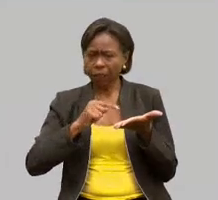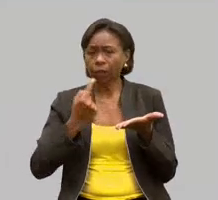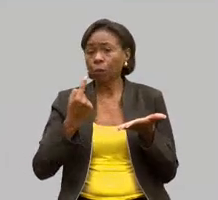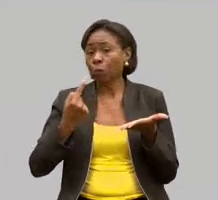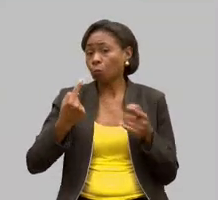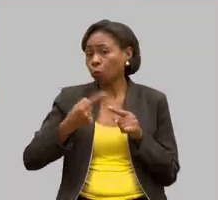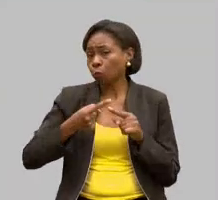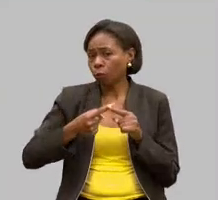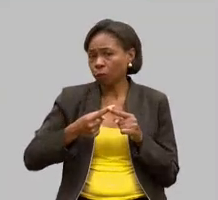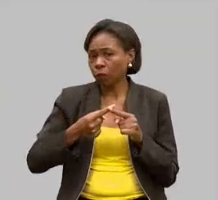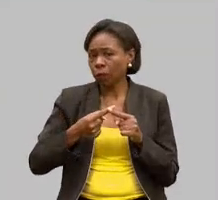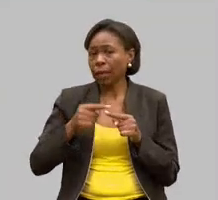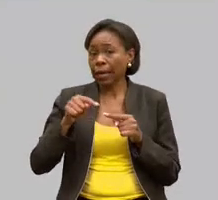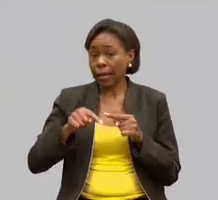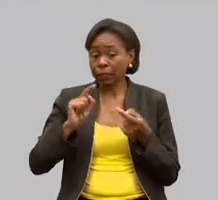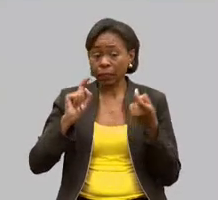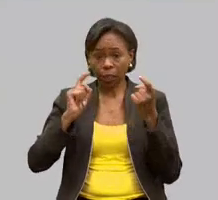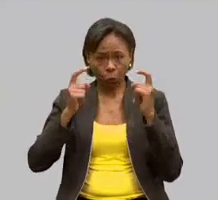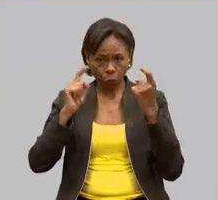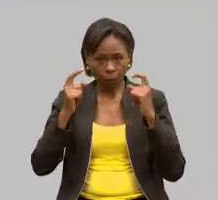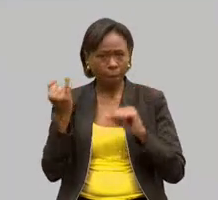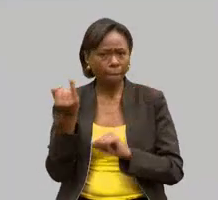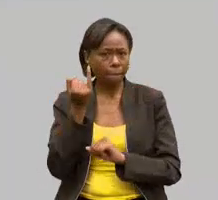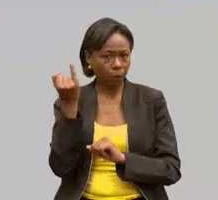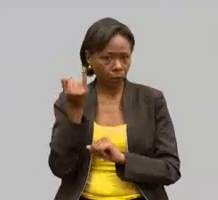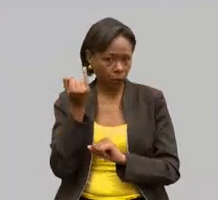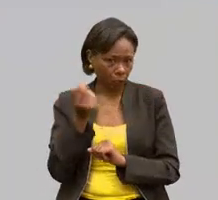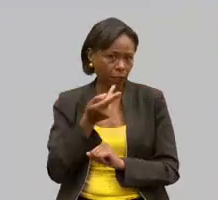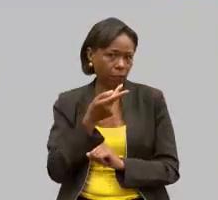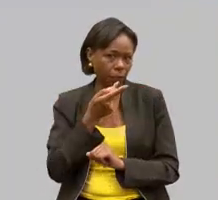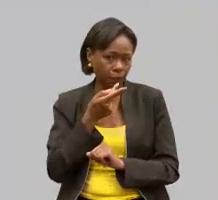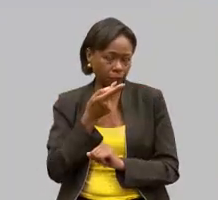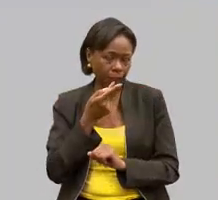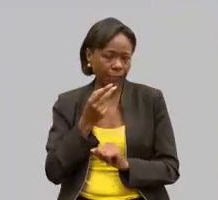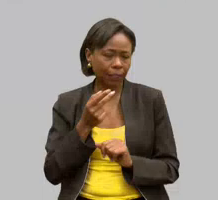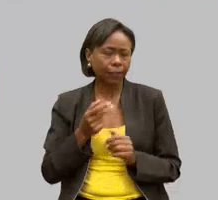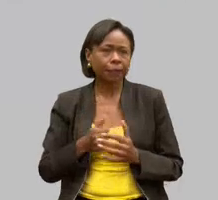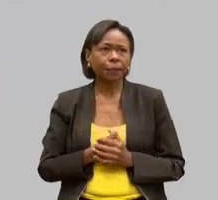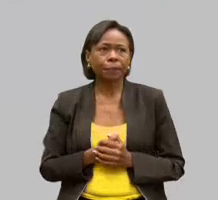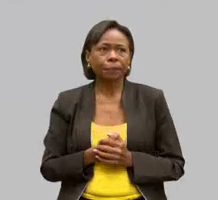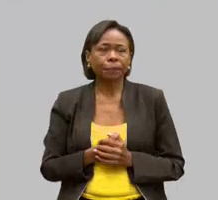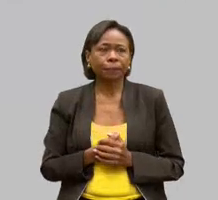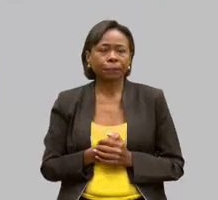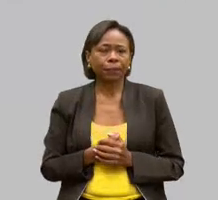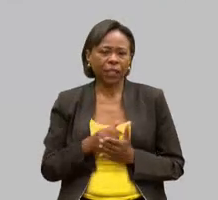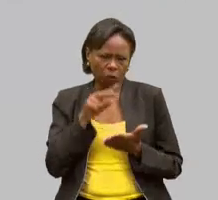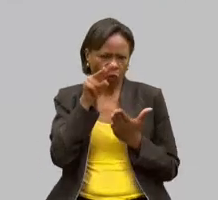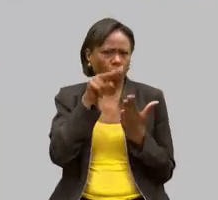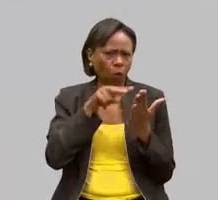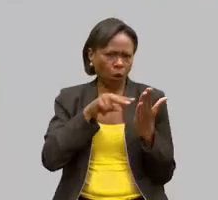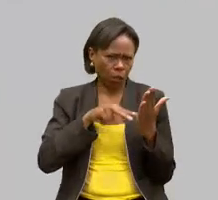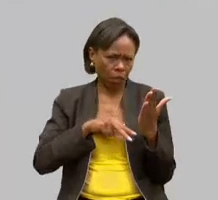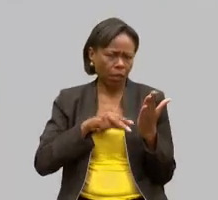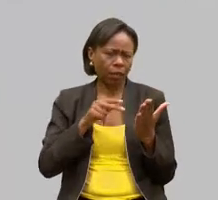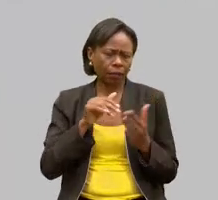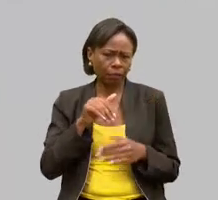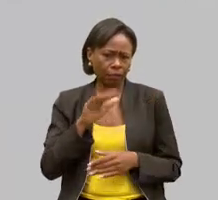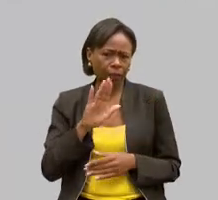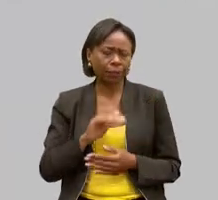nossa fala, de uma forma mais precisa, nós preferimos fazer a leitura. Senhor presidente,